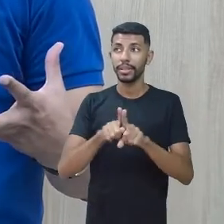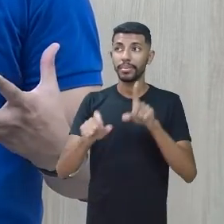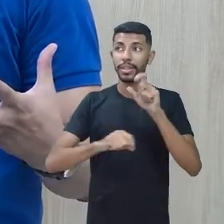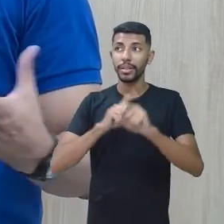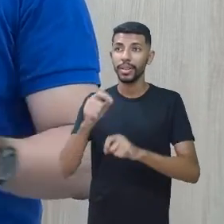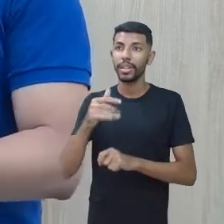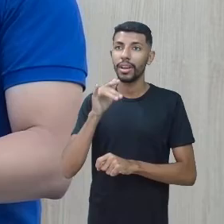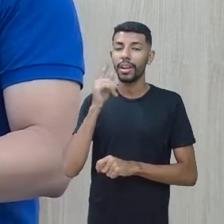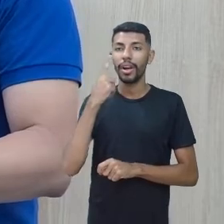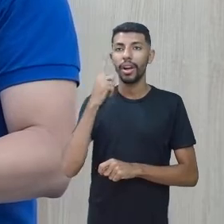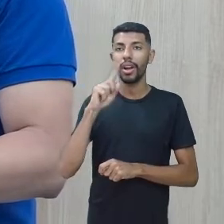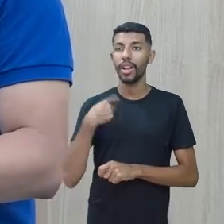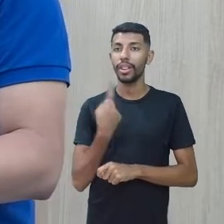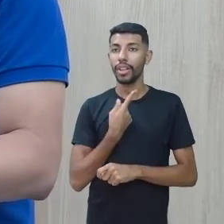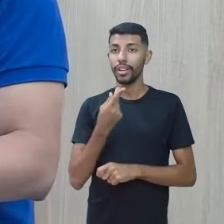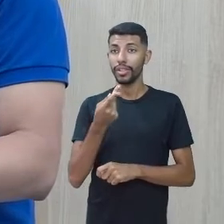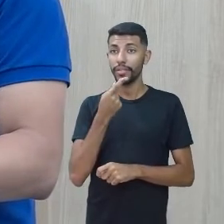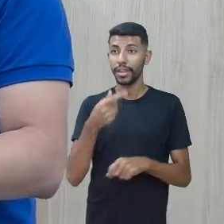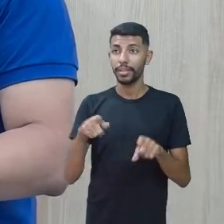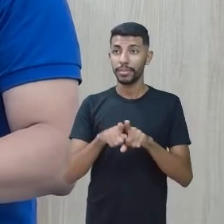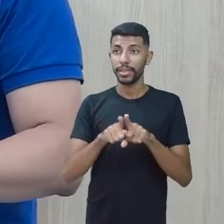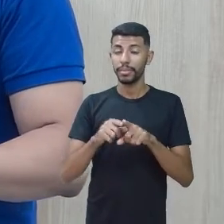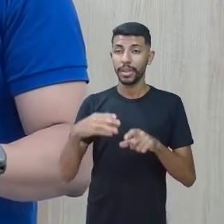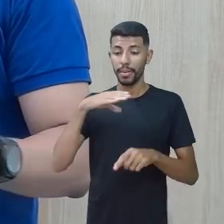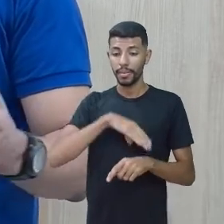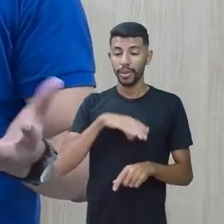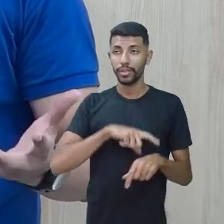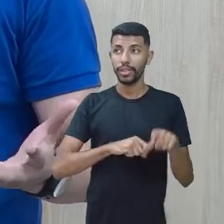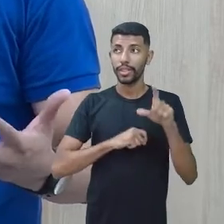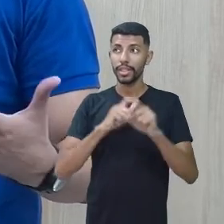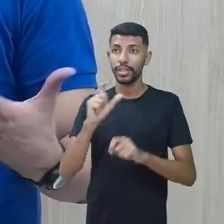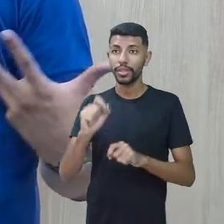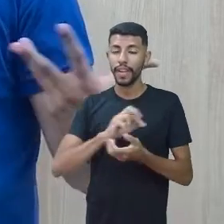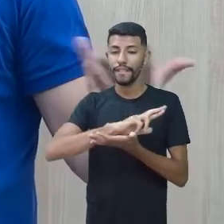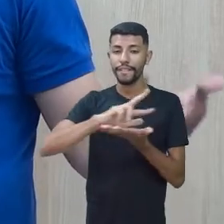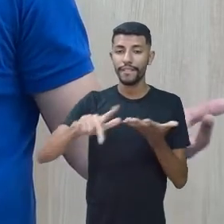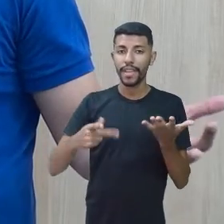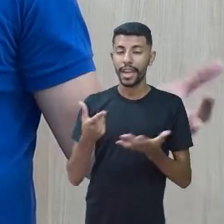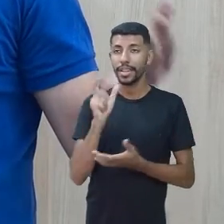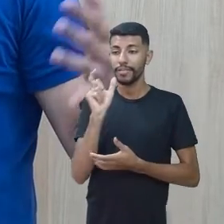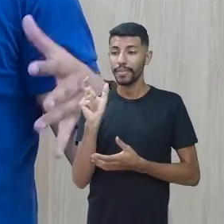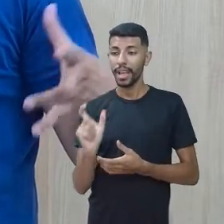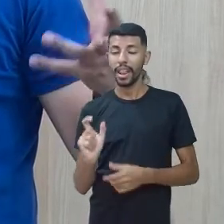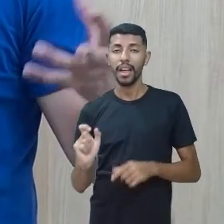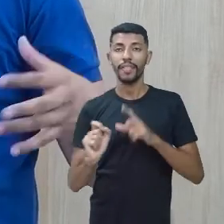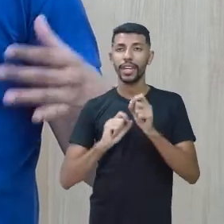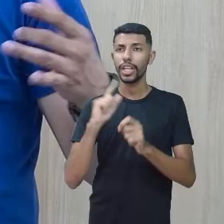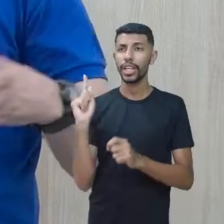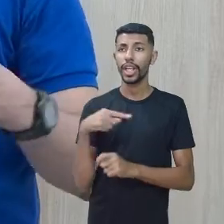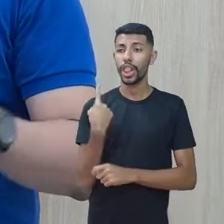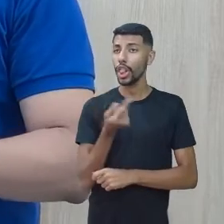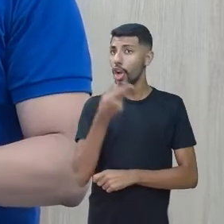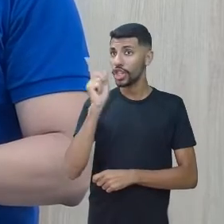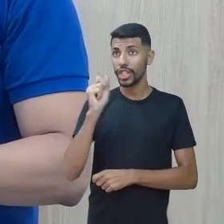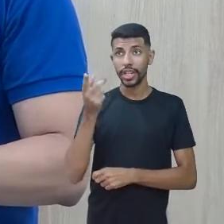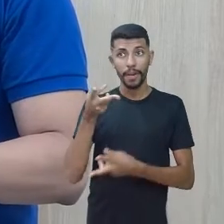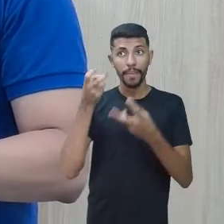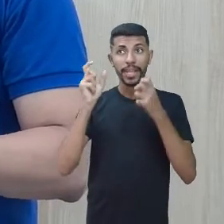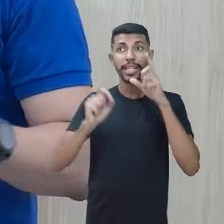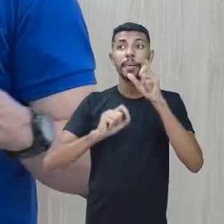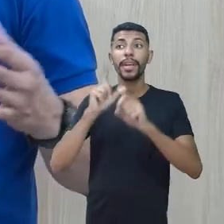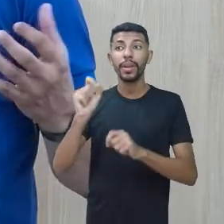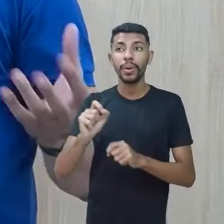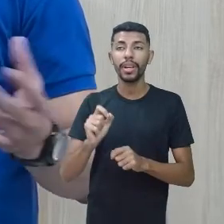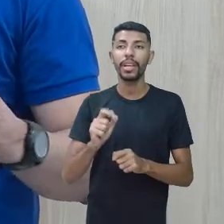Inclusive, nós falamos também em português várias palavras que a gente nem percebe que é uma contração de outras e outras palavras.